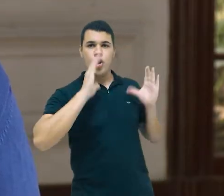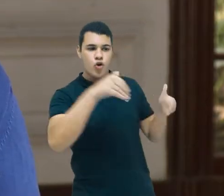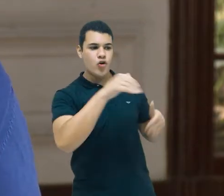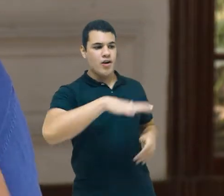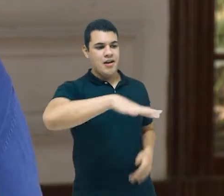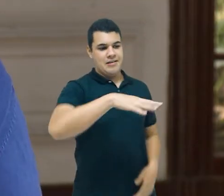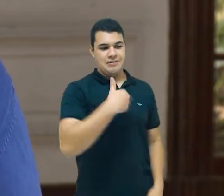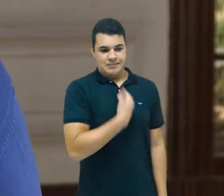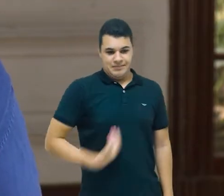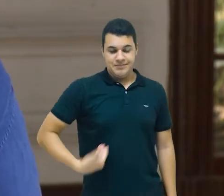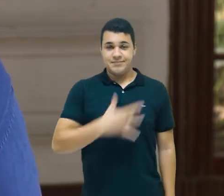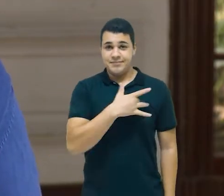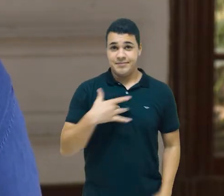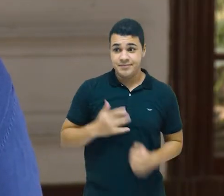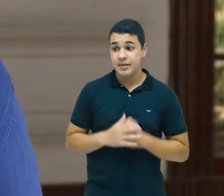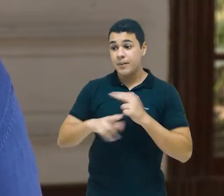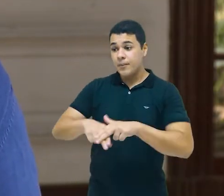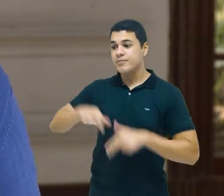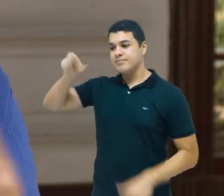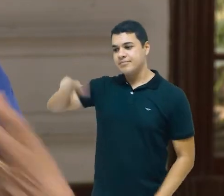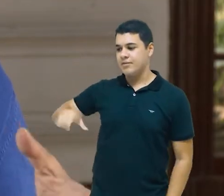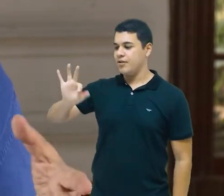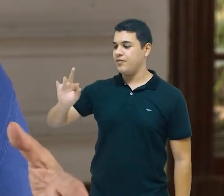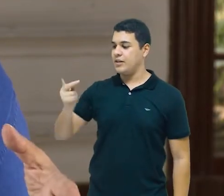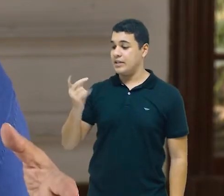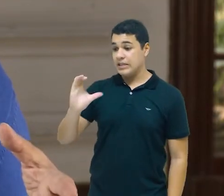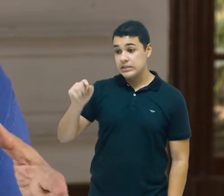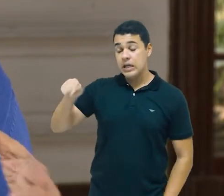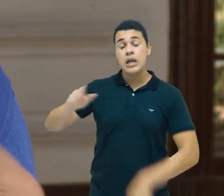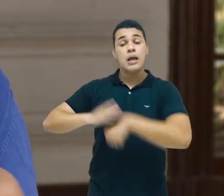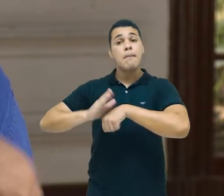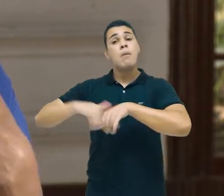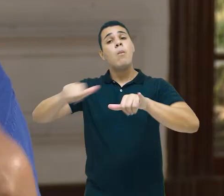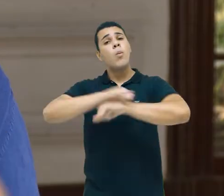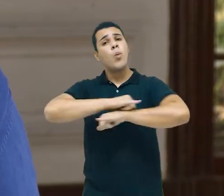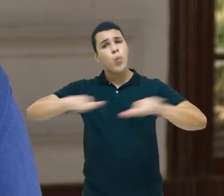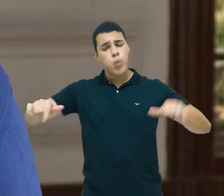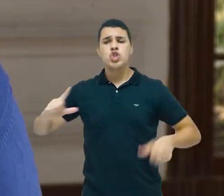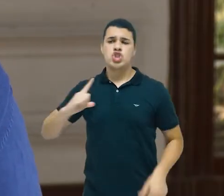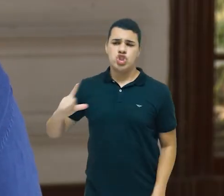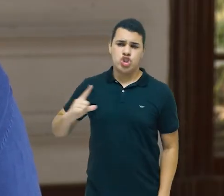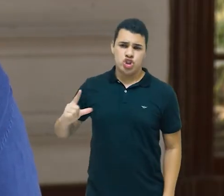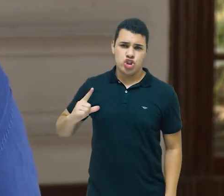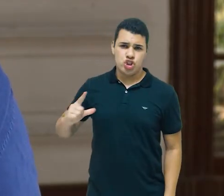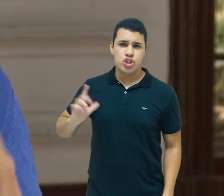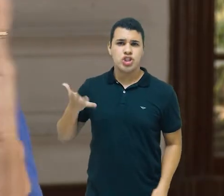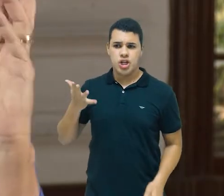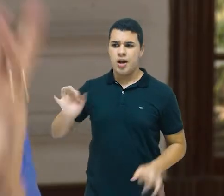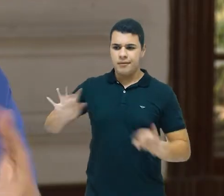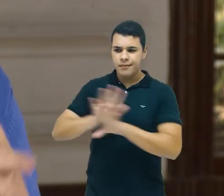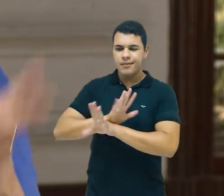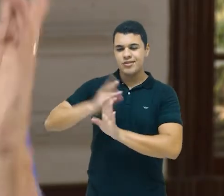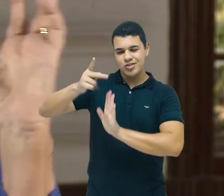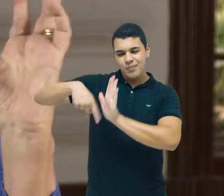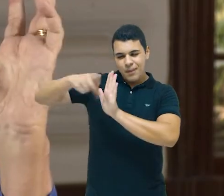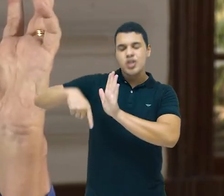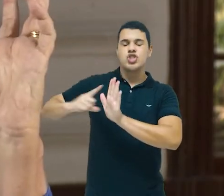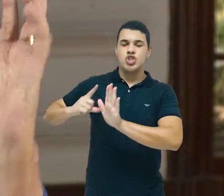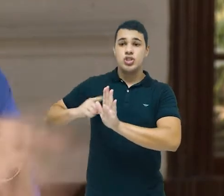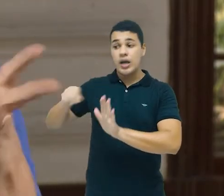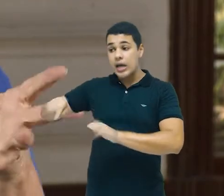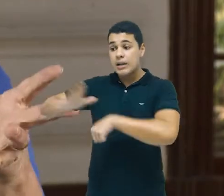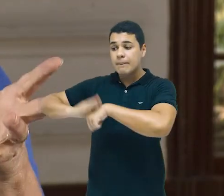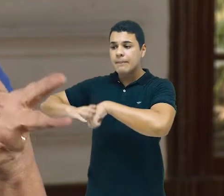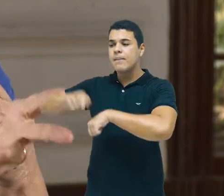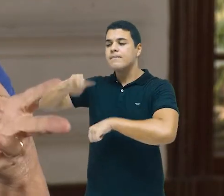iniciou esse programa, que na realidade já existia, e de maneira rudimentar, mas ele deu um